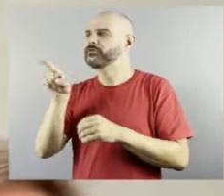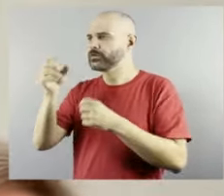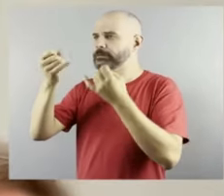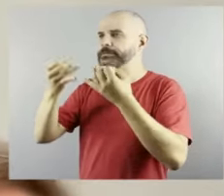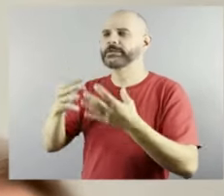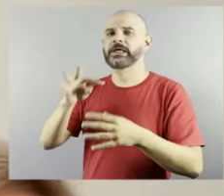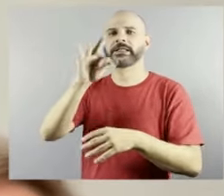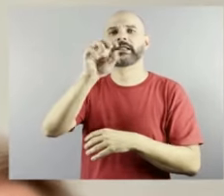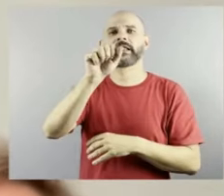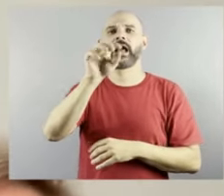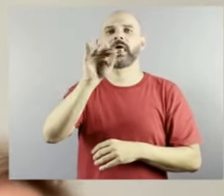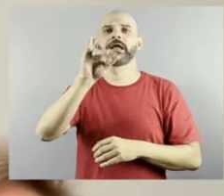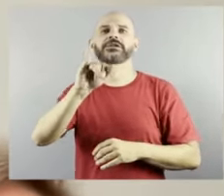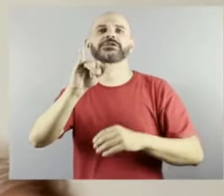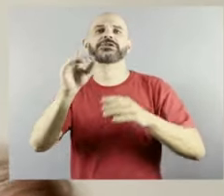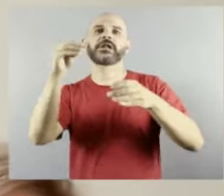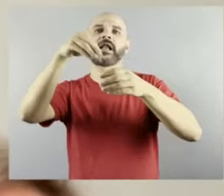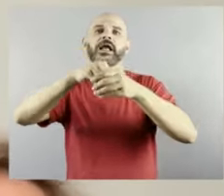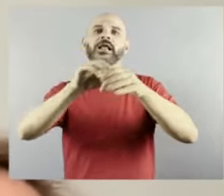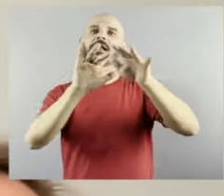também com as grandes empresas para que elas